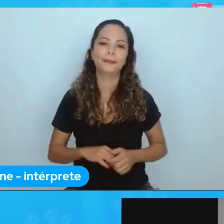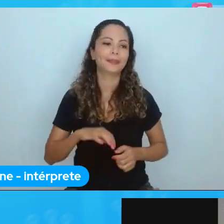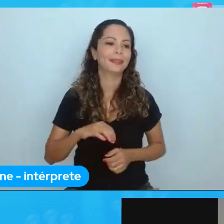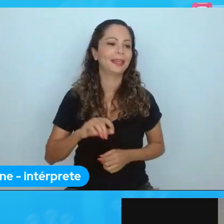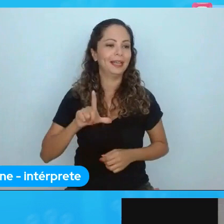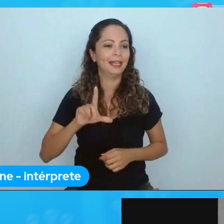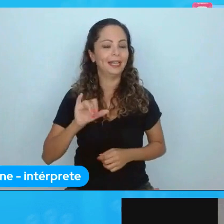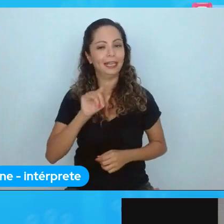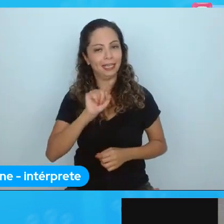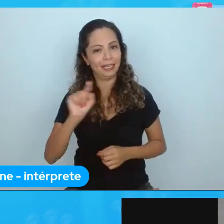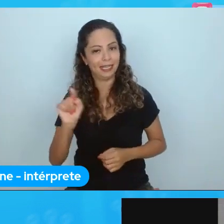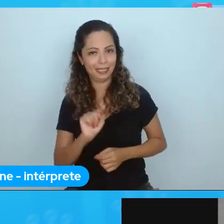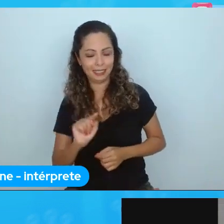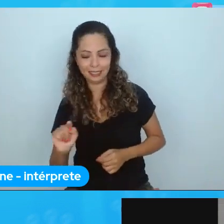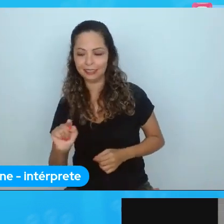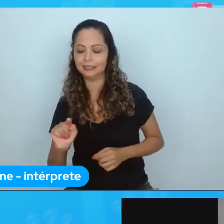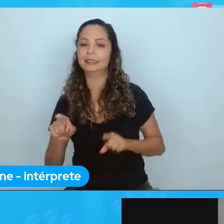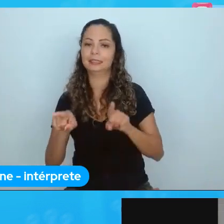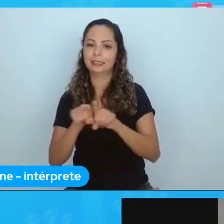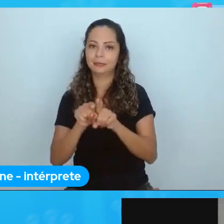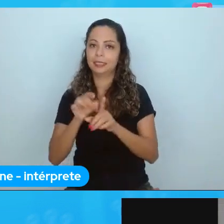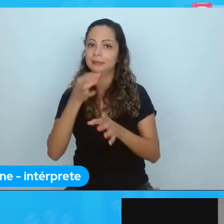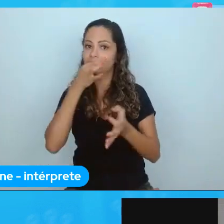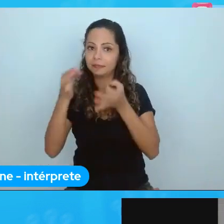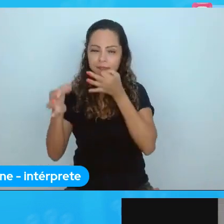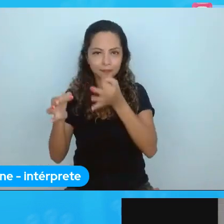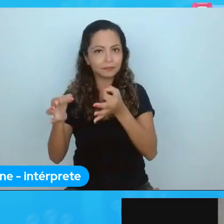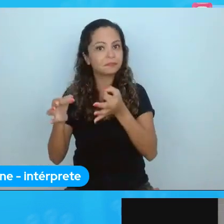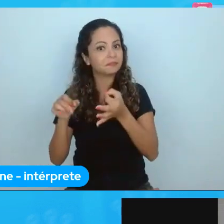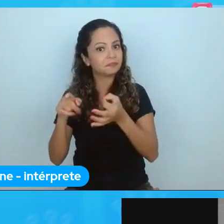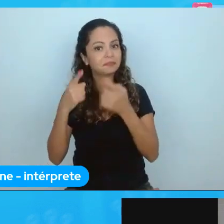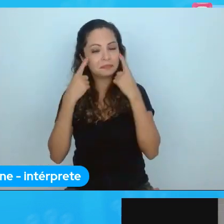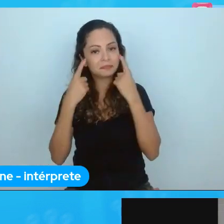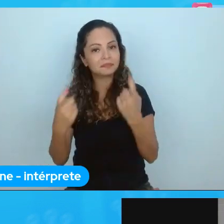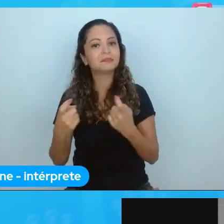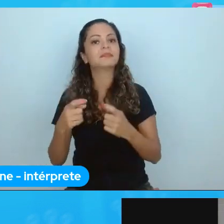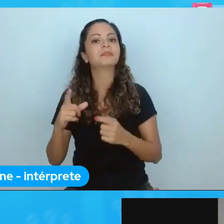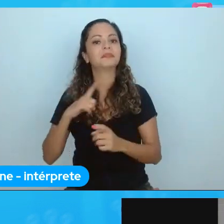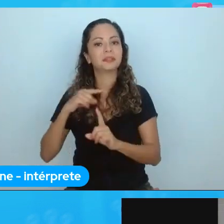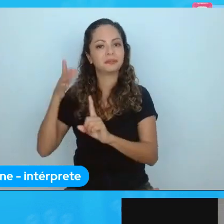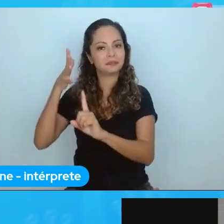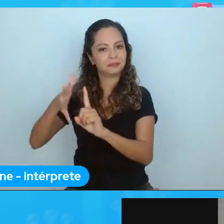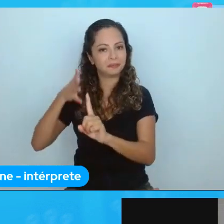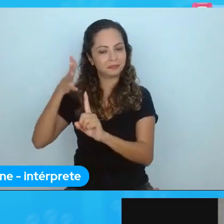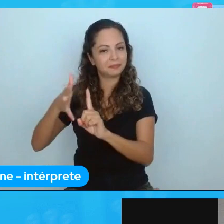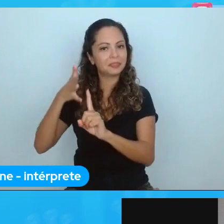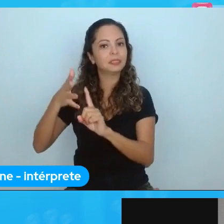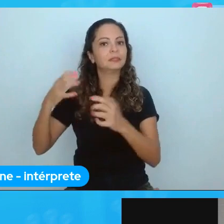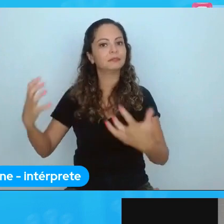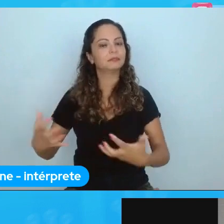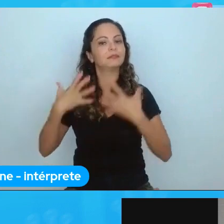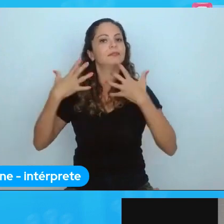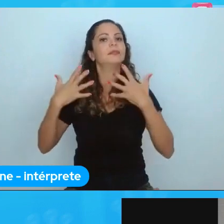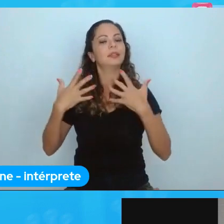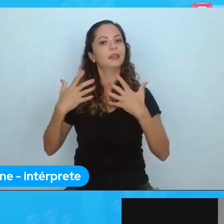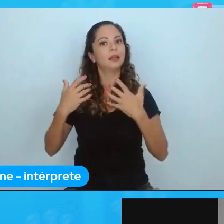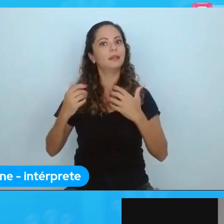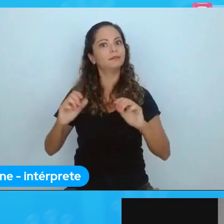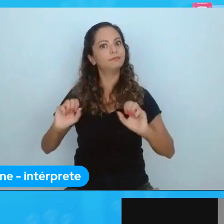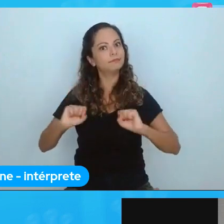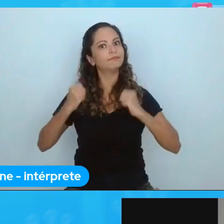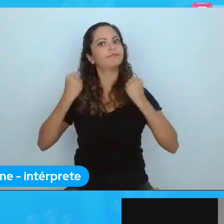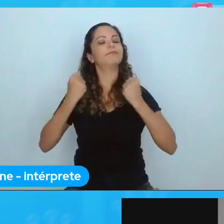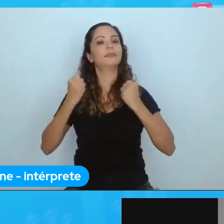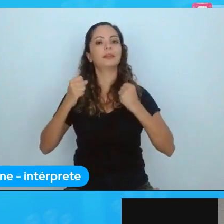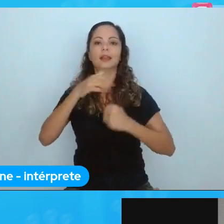que mandou um comentário bem interessante, incrível para a palestra, Elaine, super motivadora, principalmente para quem é da área da saúde e está